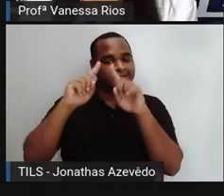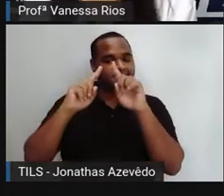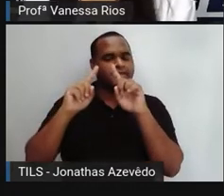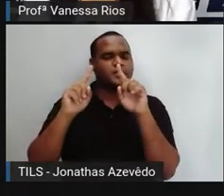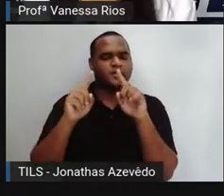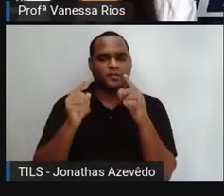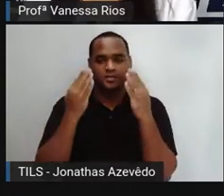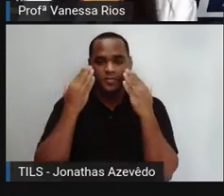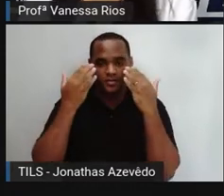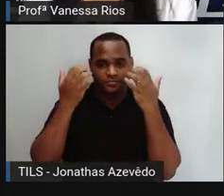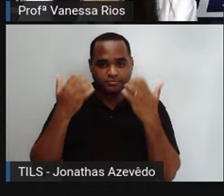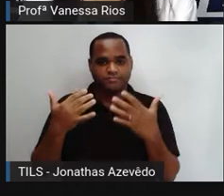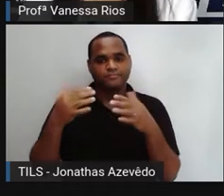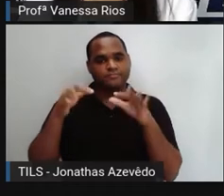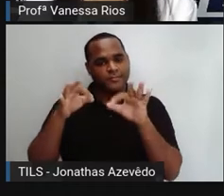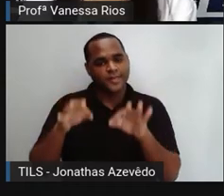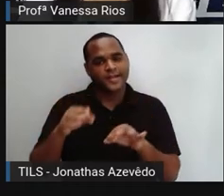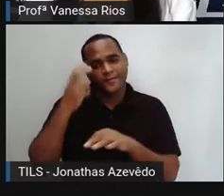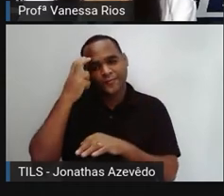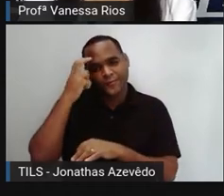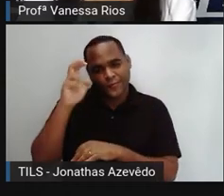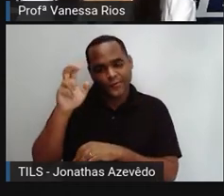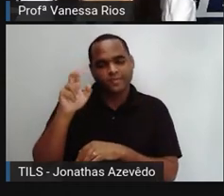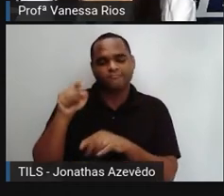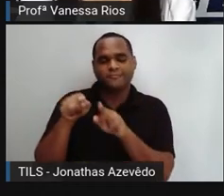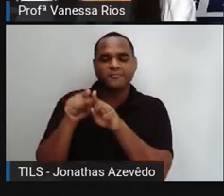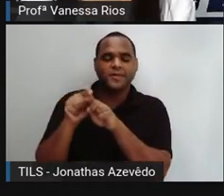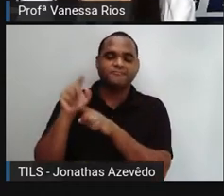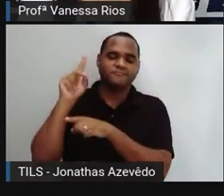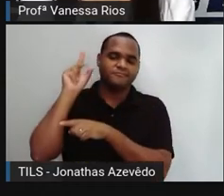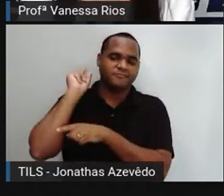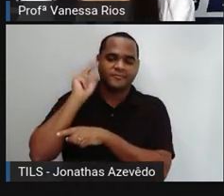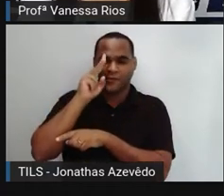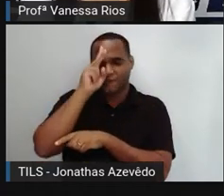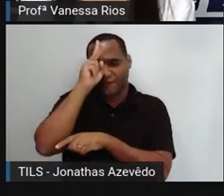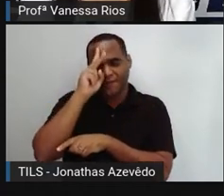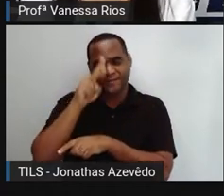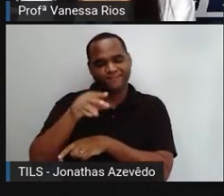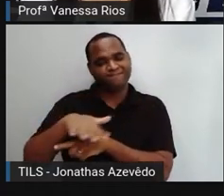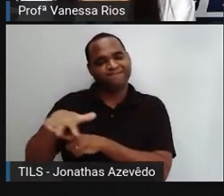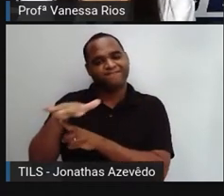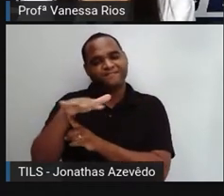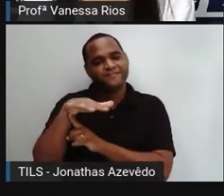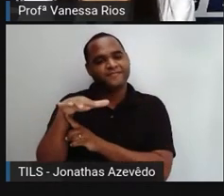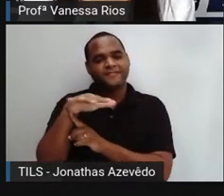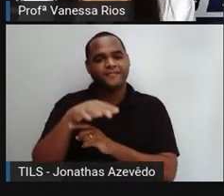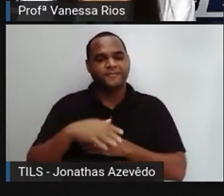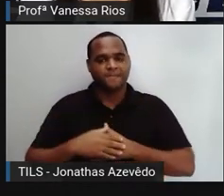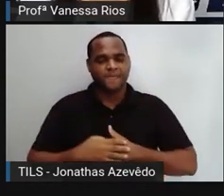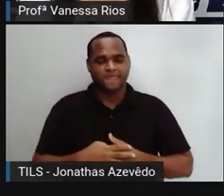mostra comportamentos, culturas e também momentos históricos.